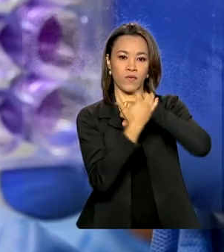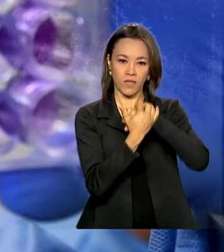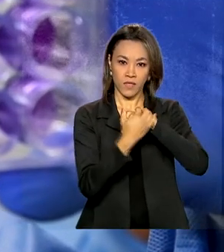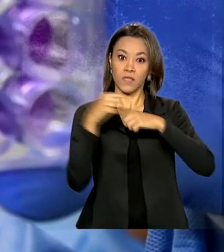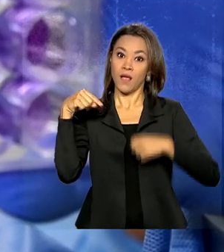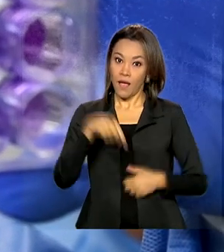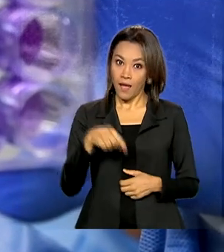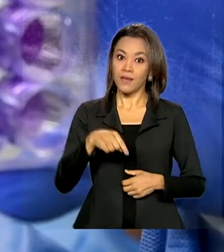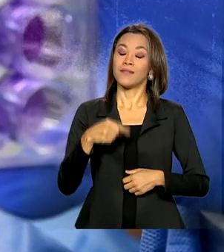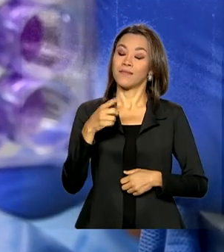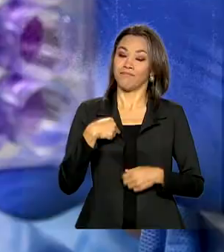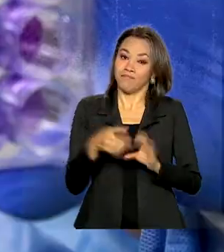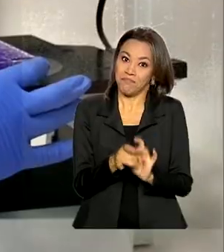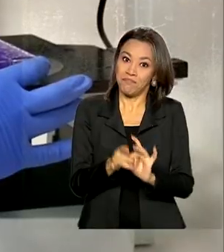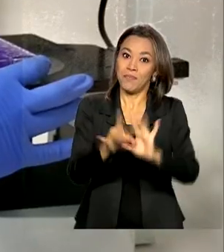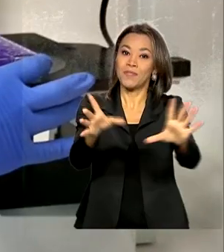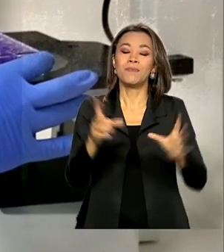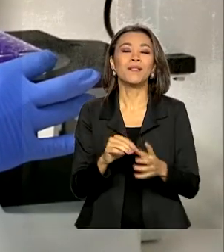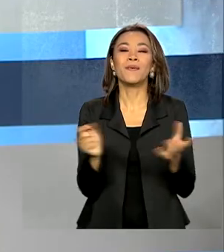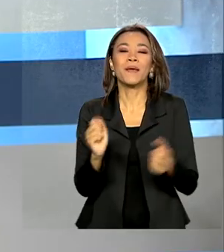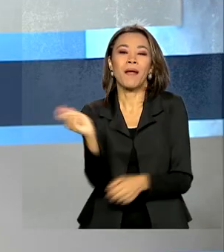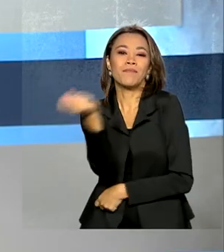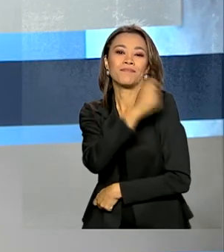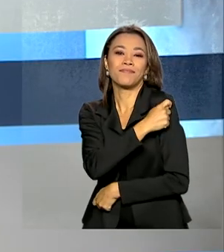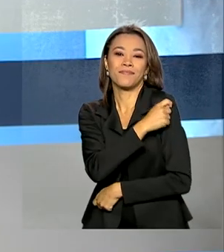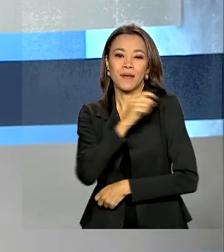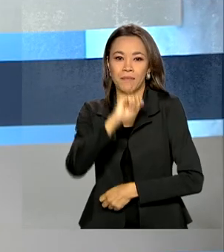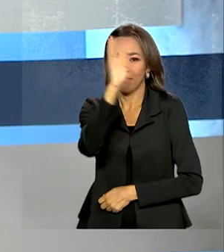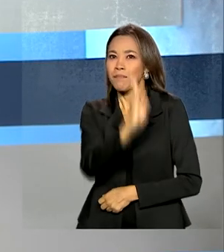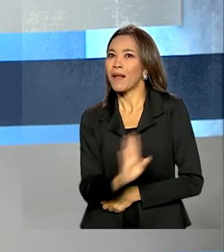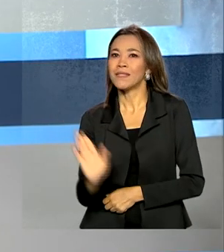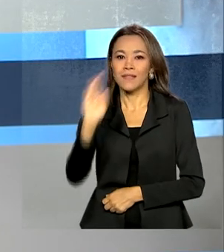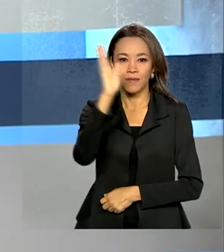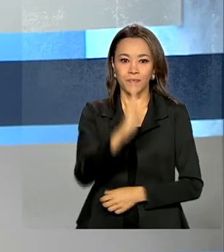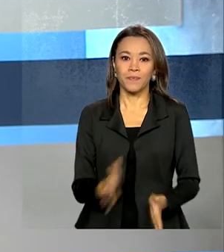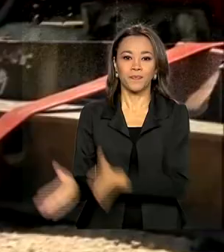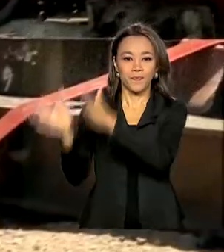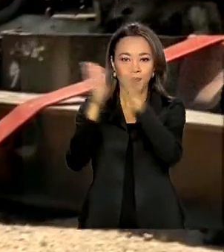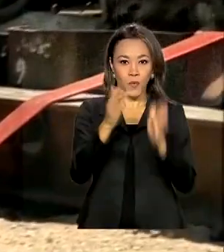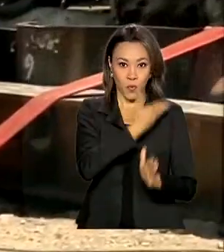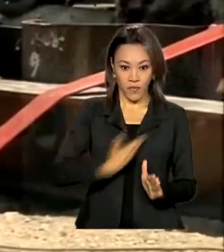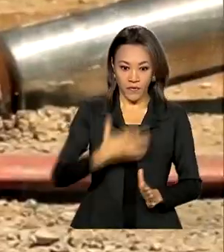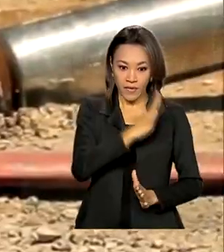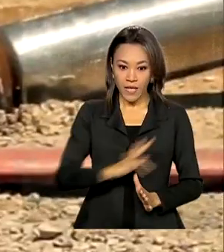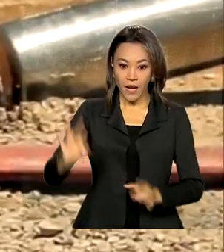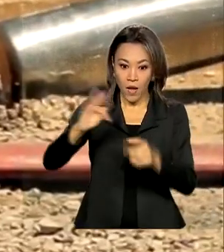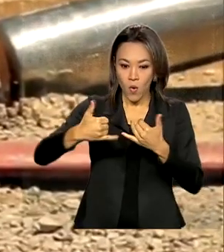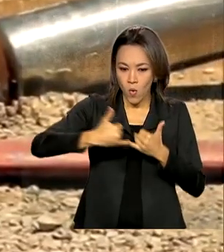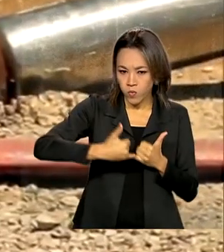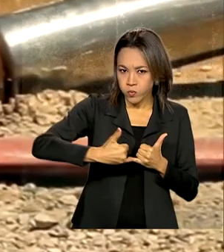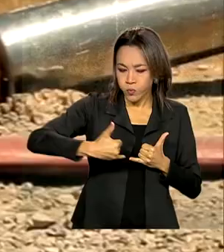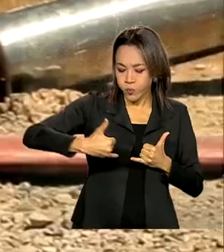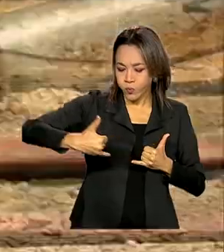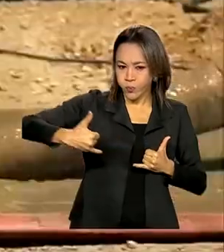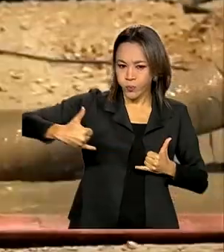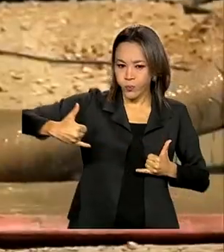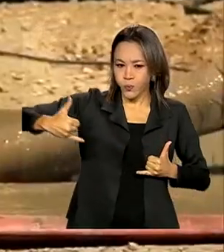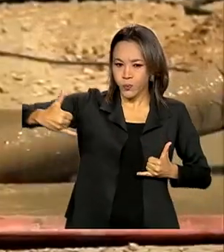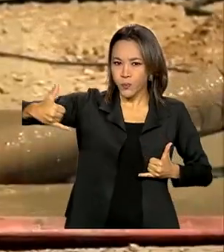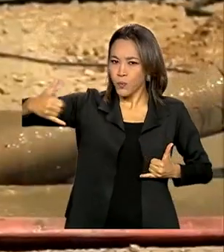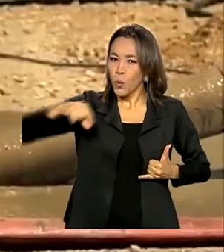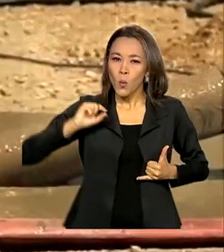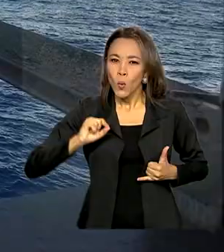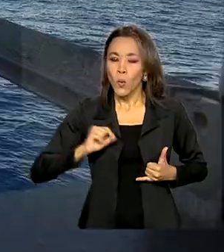medida abre caminho para a imunização no Brasil. O governo federal anuncia a instalação de fibra ótica de alta velocidade